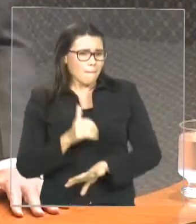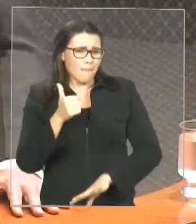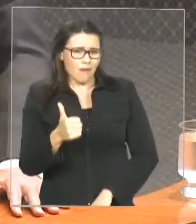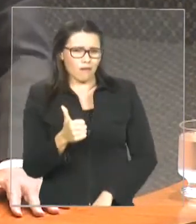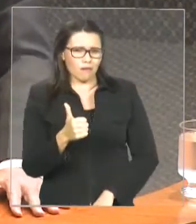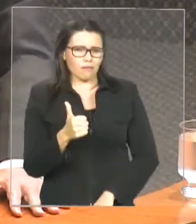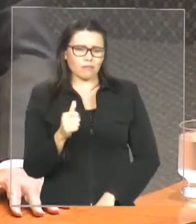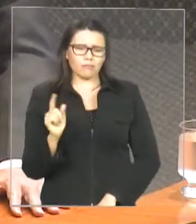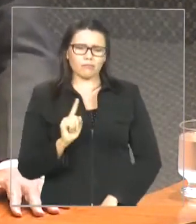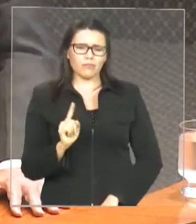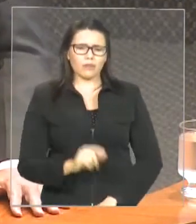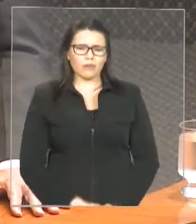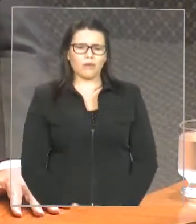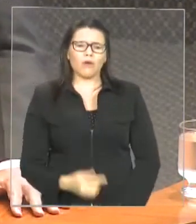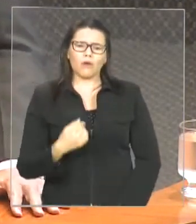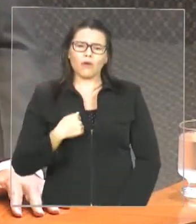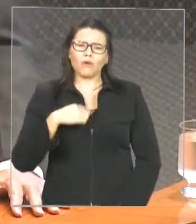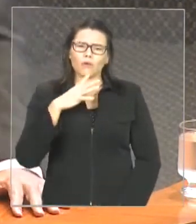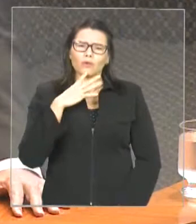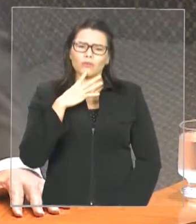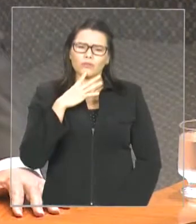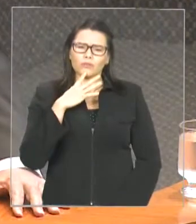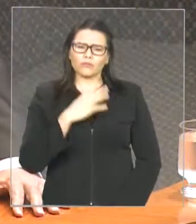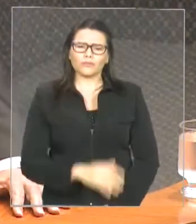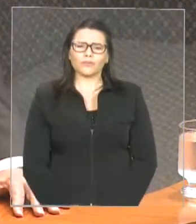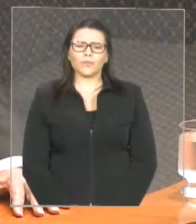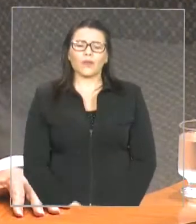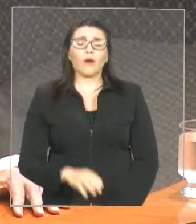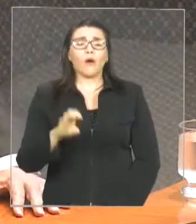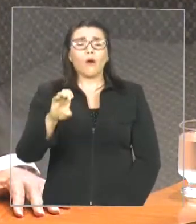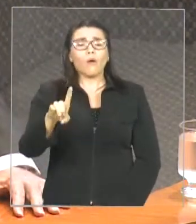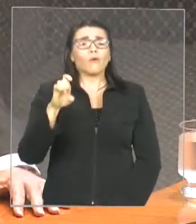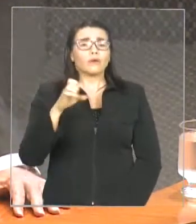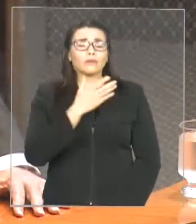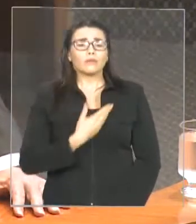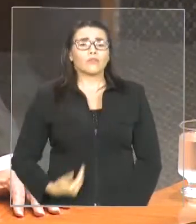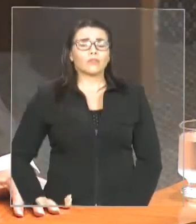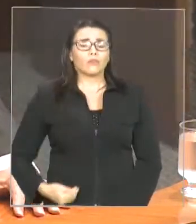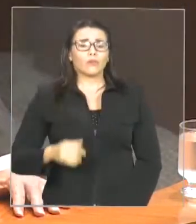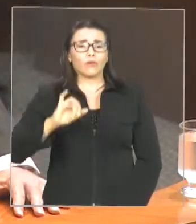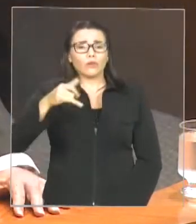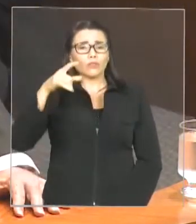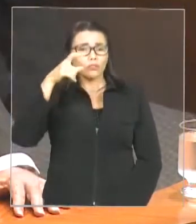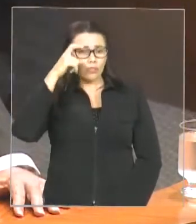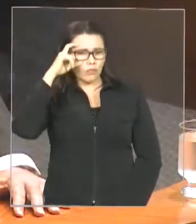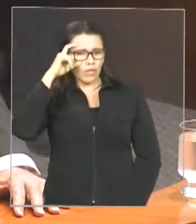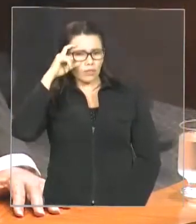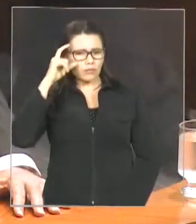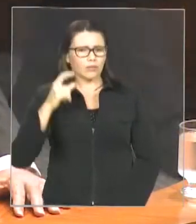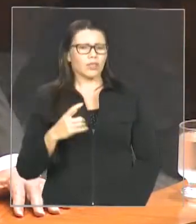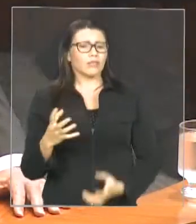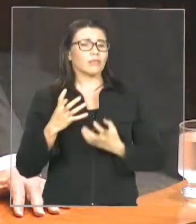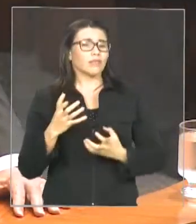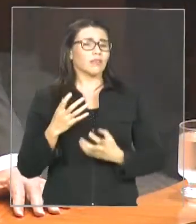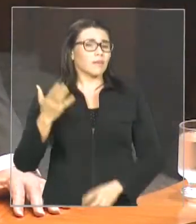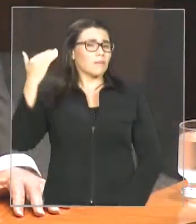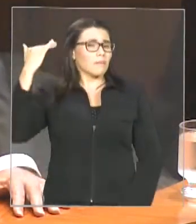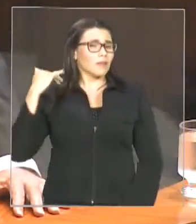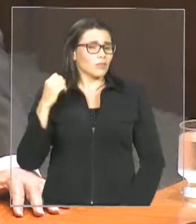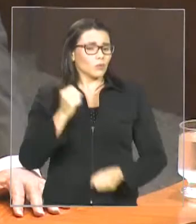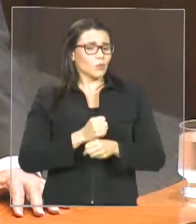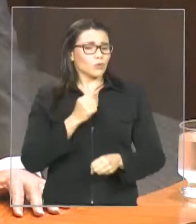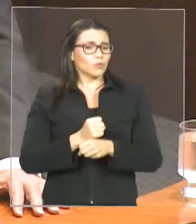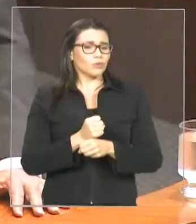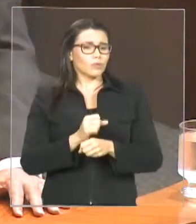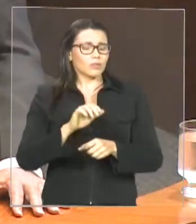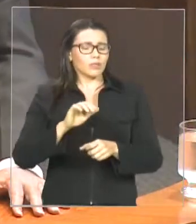anos, feito um projeto pelo ex-governador Jackson Lago, que previa ali um viaduto. Em termos de